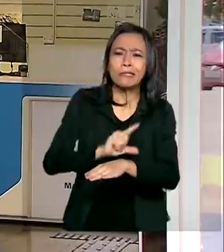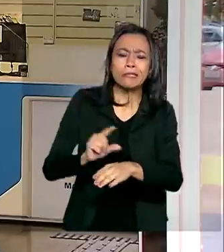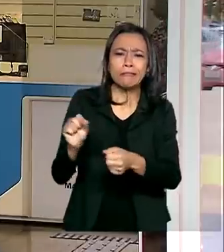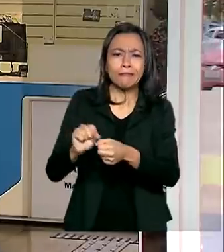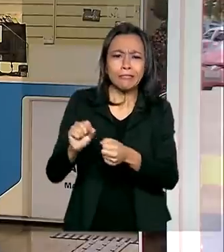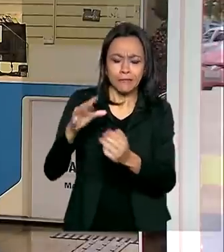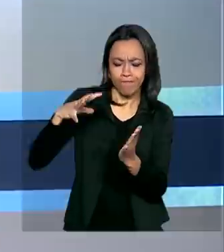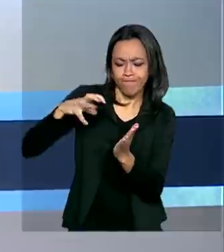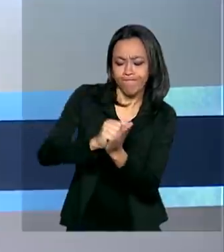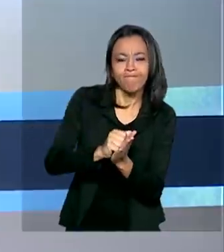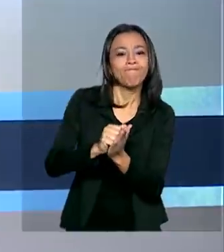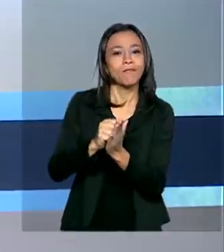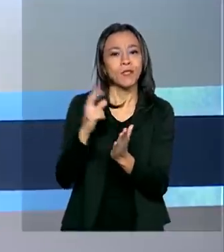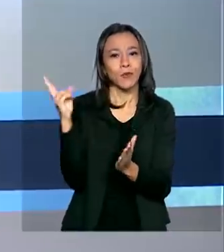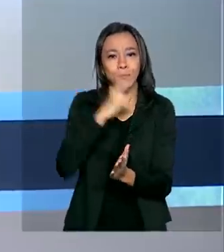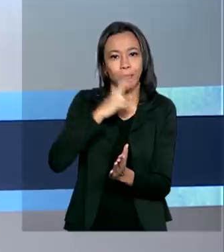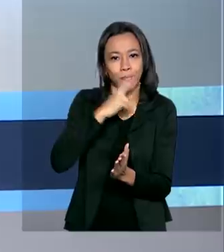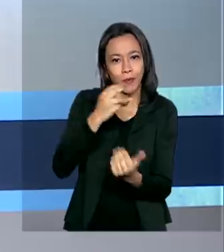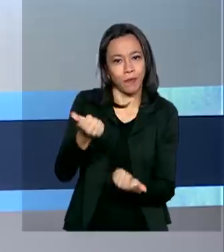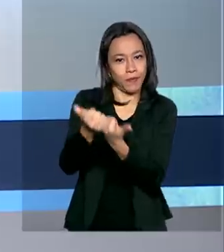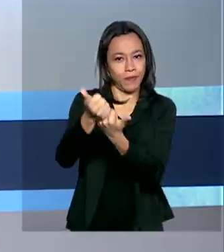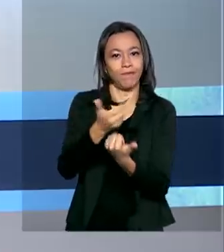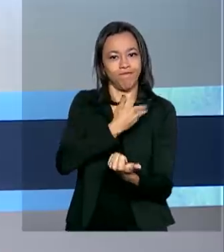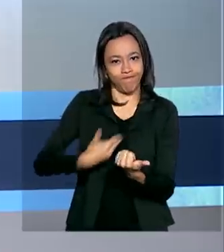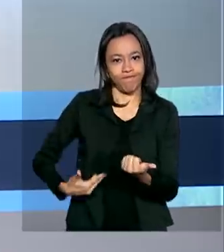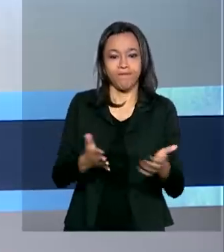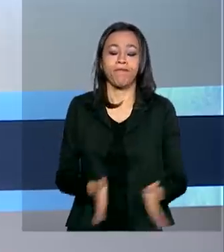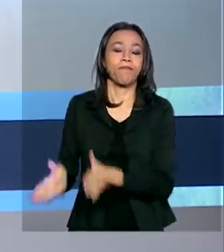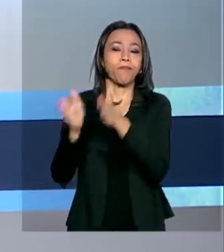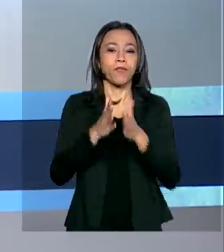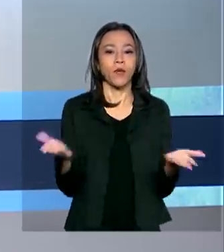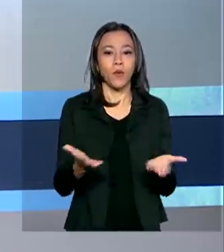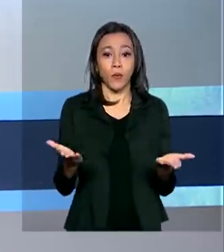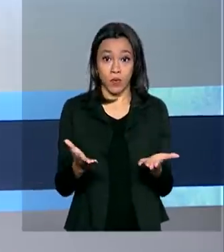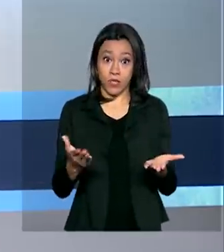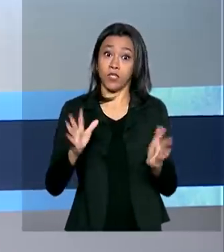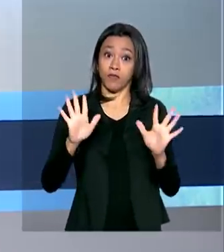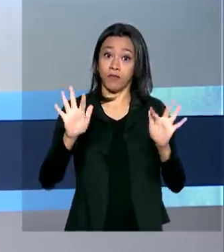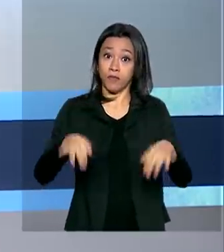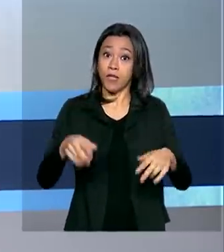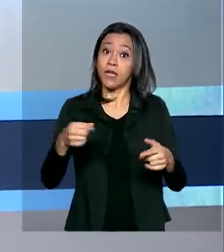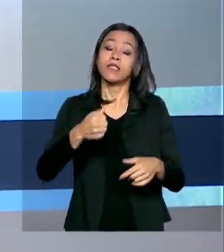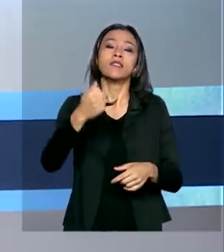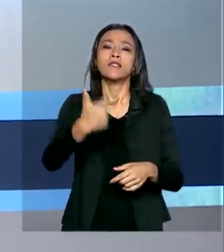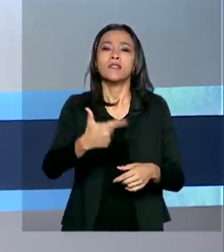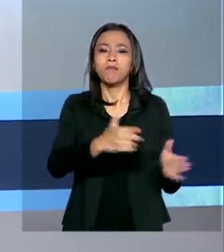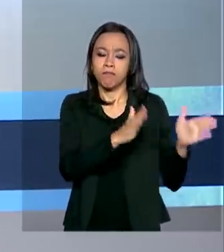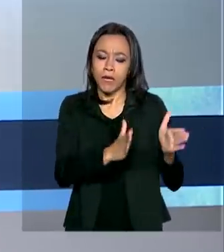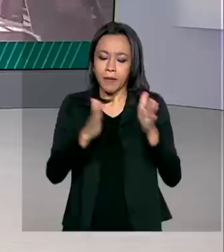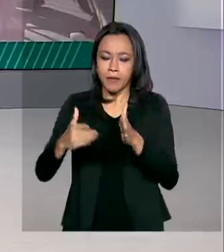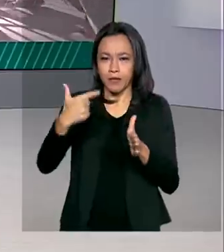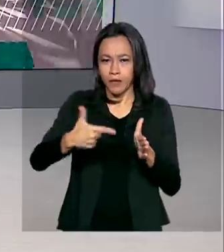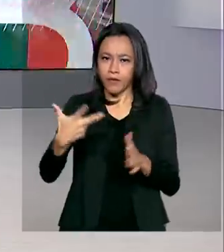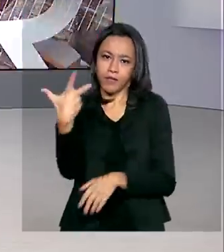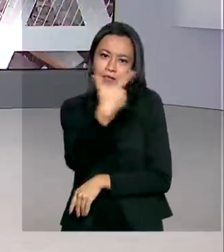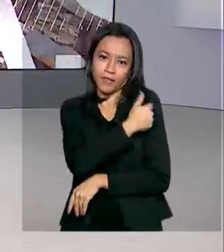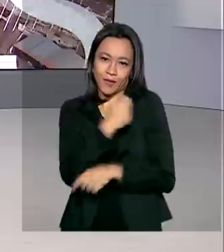auxílio emergencial. E veja também, termina hoje a segunda fase da campanha de vacinação contra a gripe.